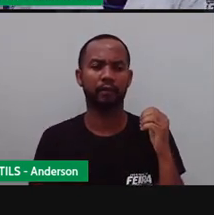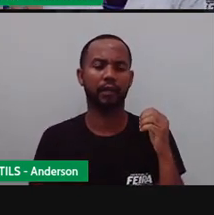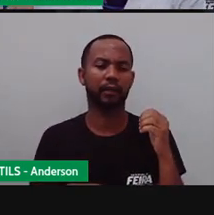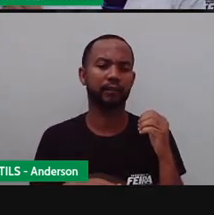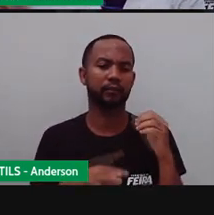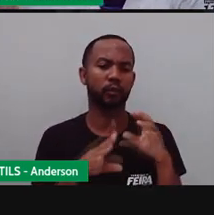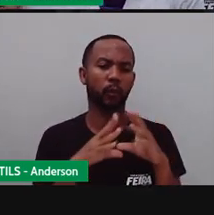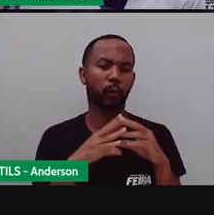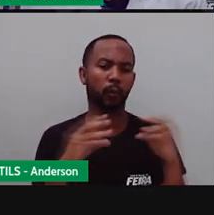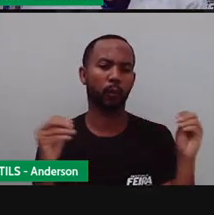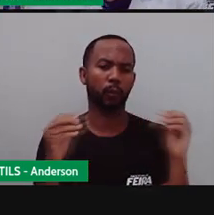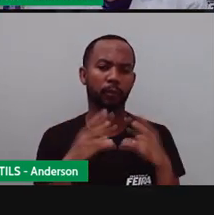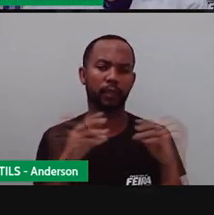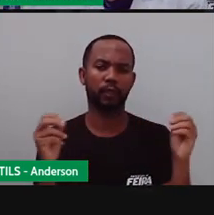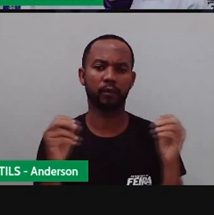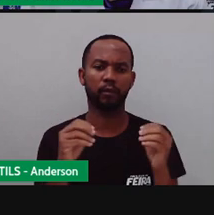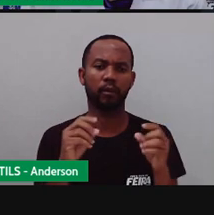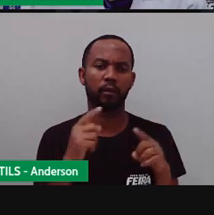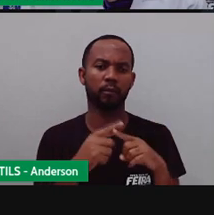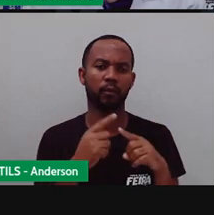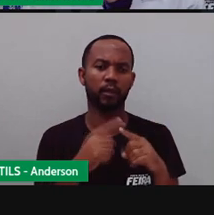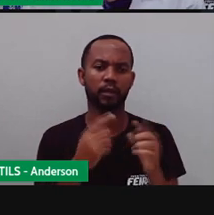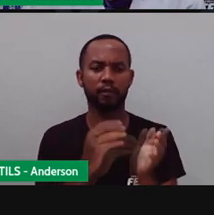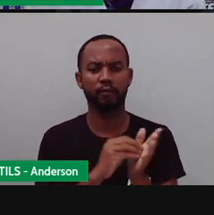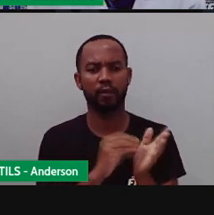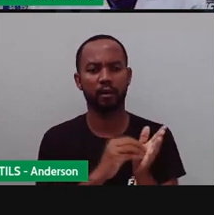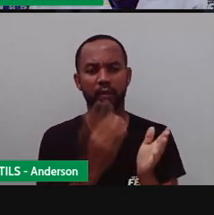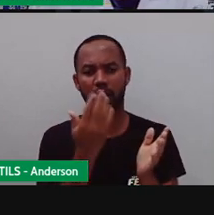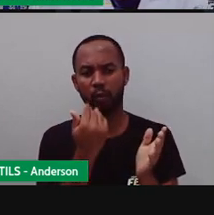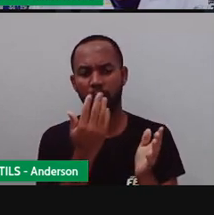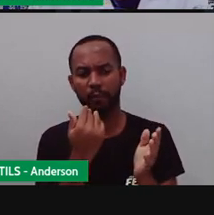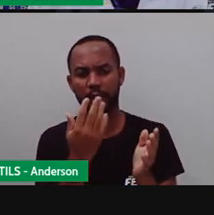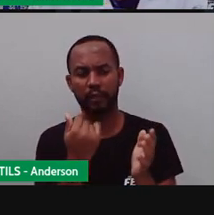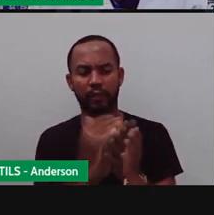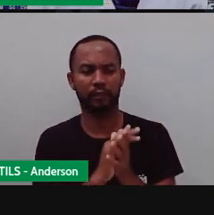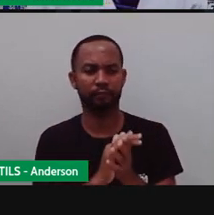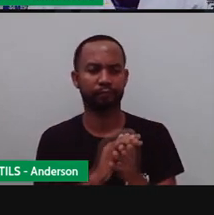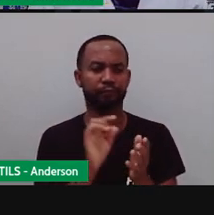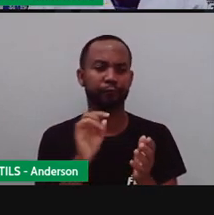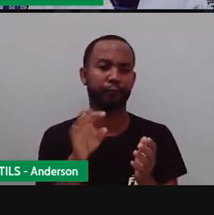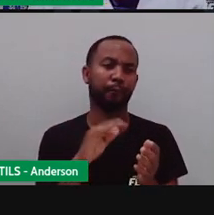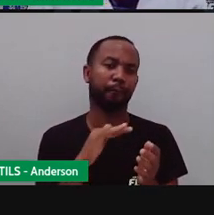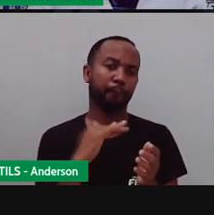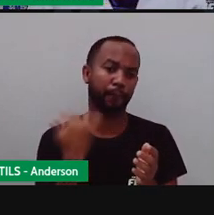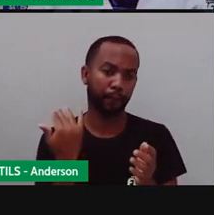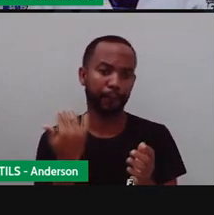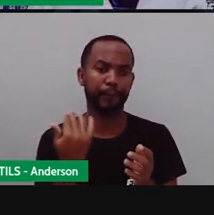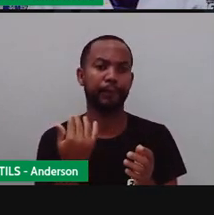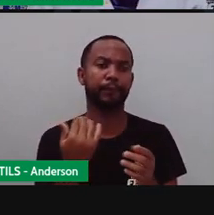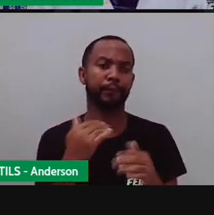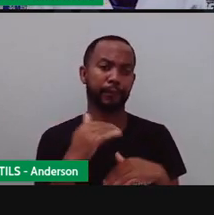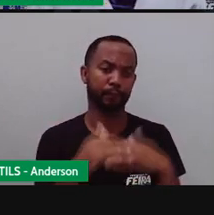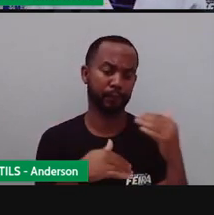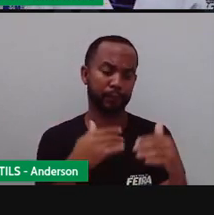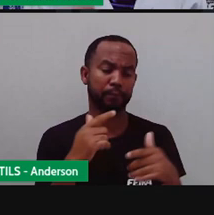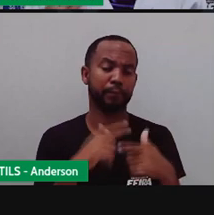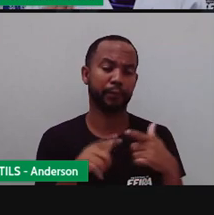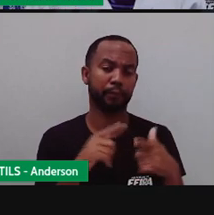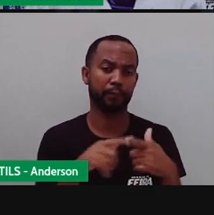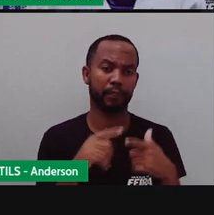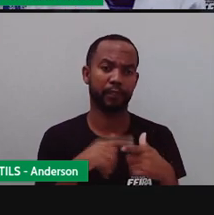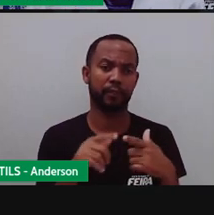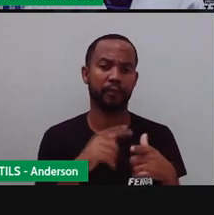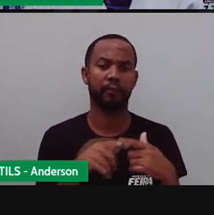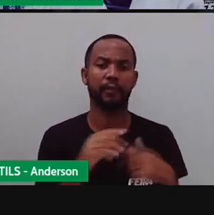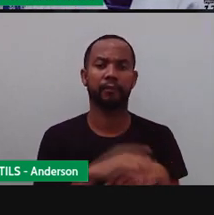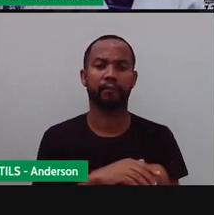não. Ele fica sem se alimentar e acaba morrendo. Olha, a tá falando aqui só da questão da cadeia alimentar. Mas existe a questão